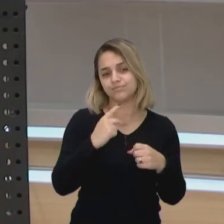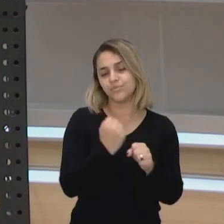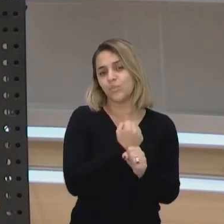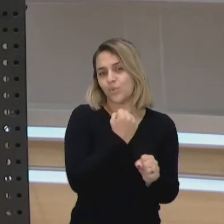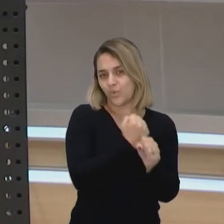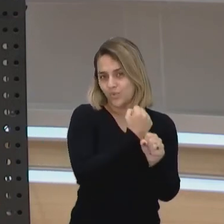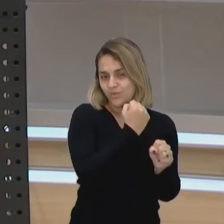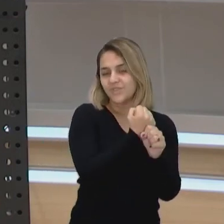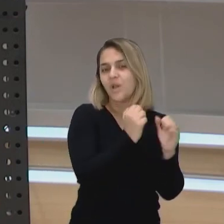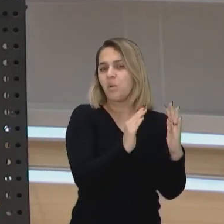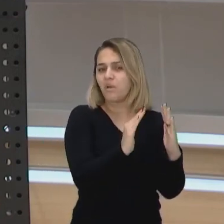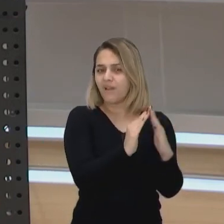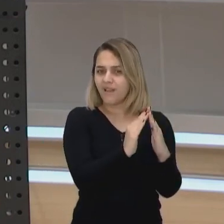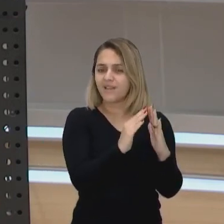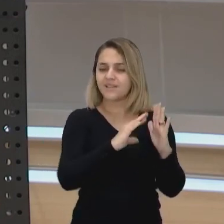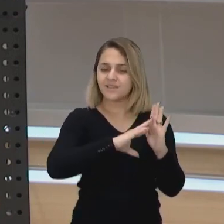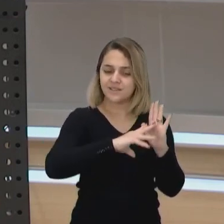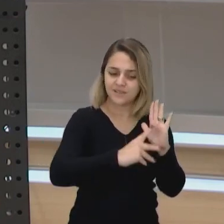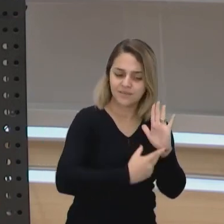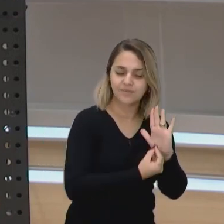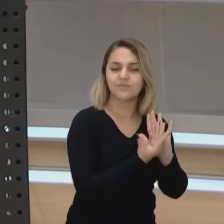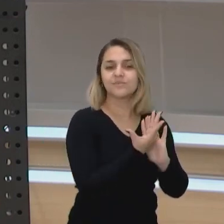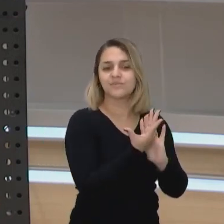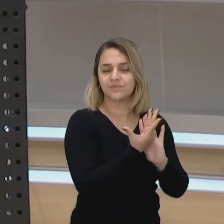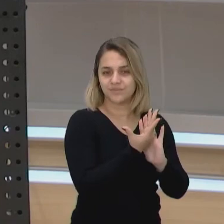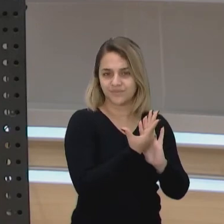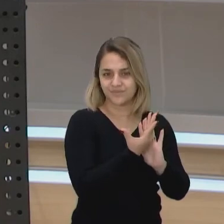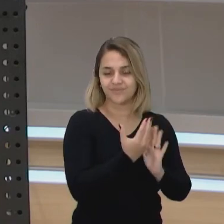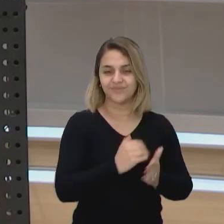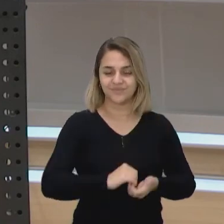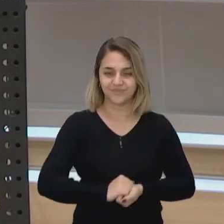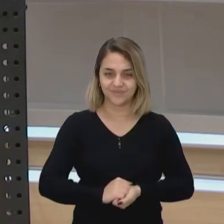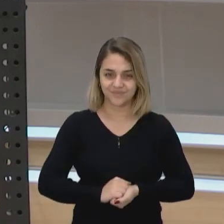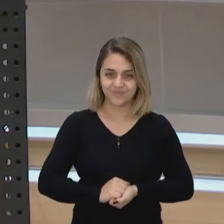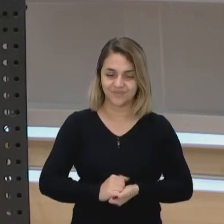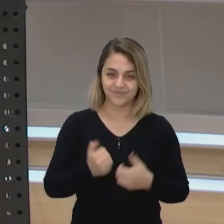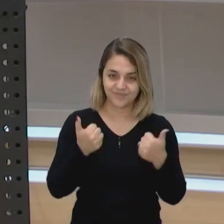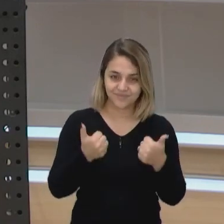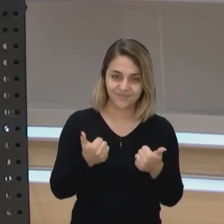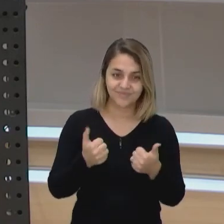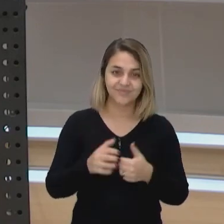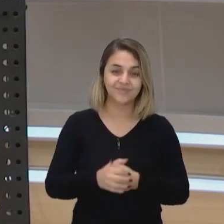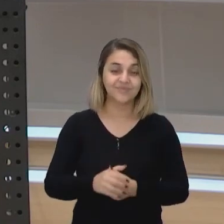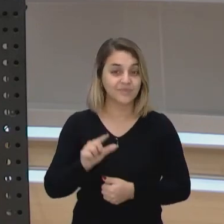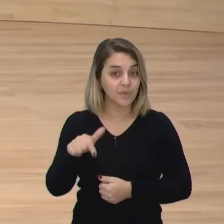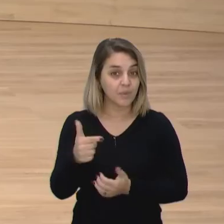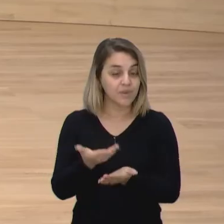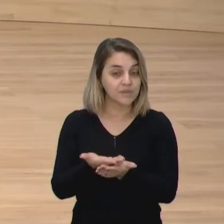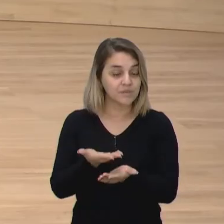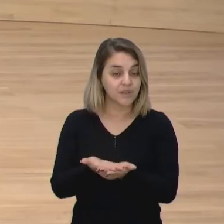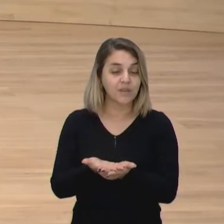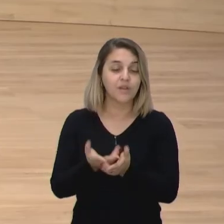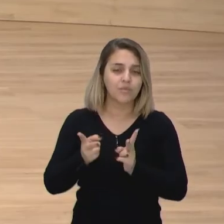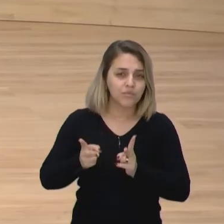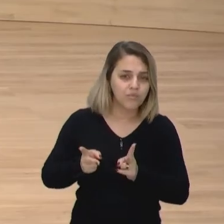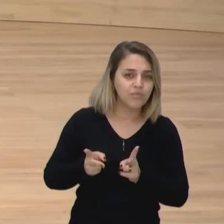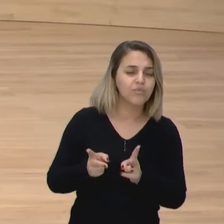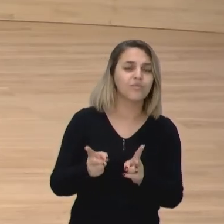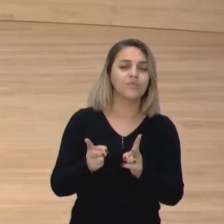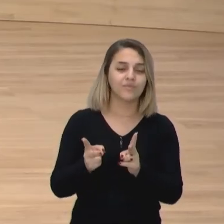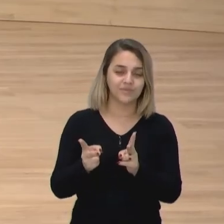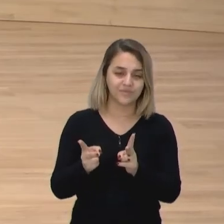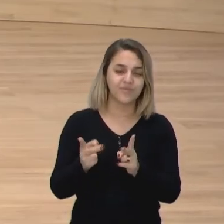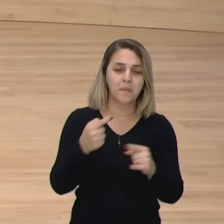uma residência ou de uma habitação sustentável ok e nós nas próximas aulas a gente vai estar continuando